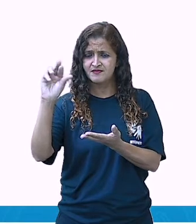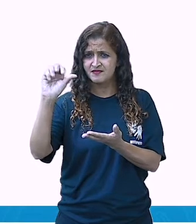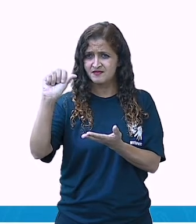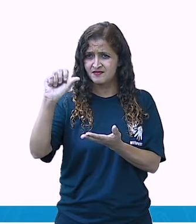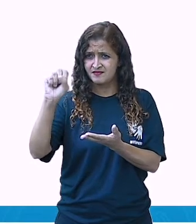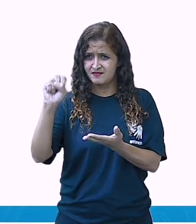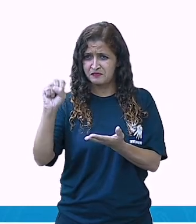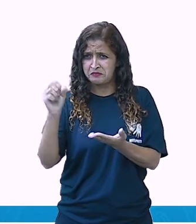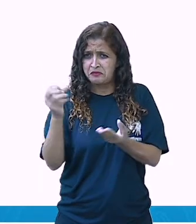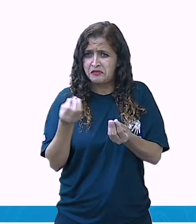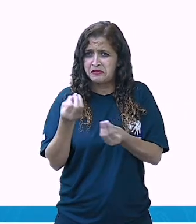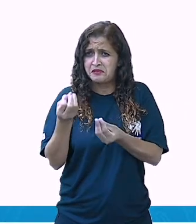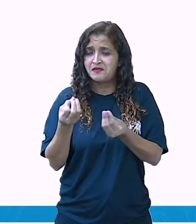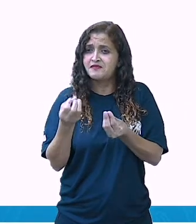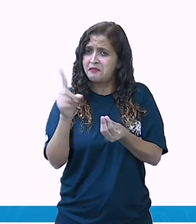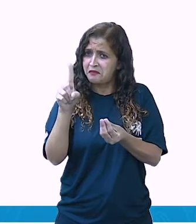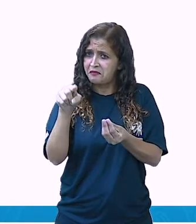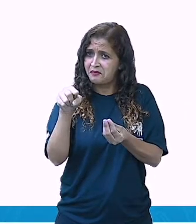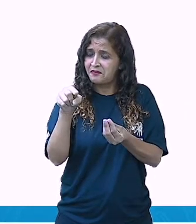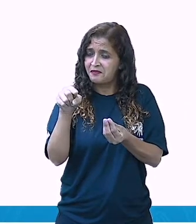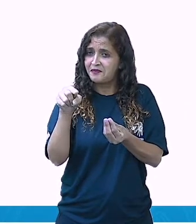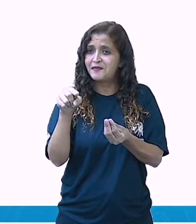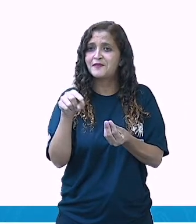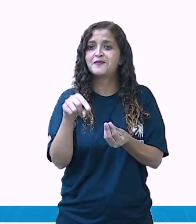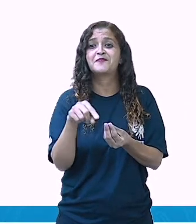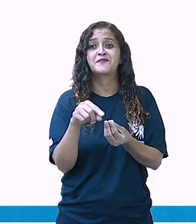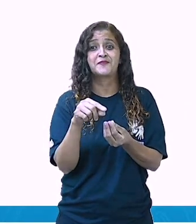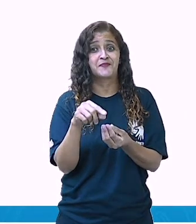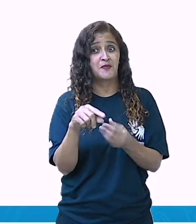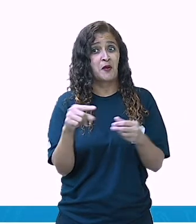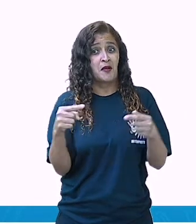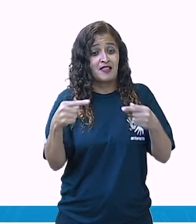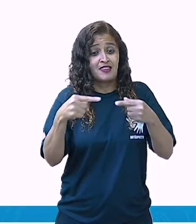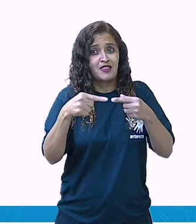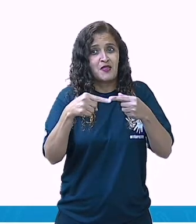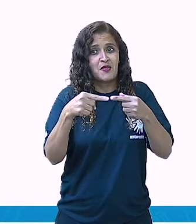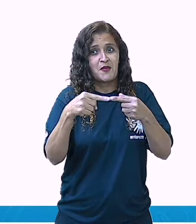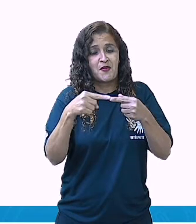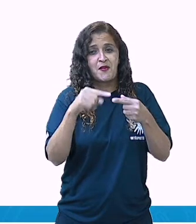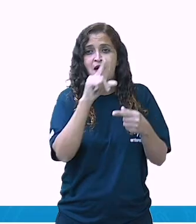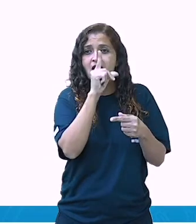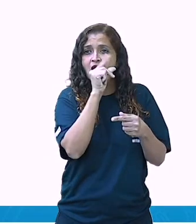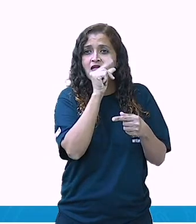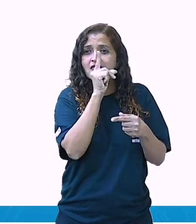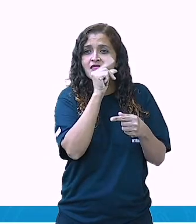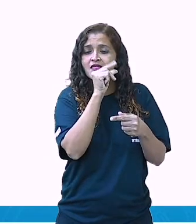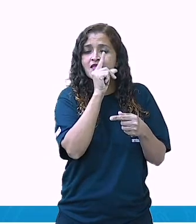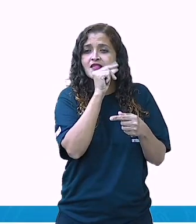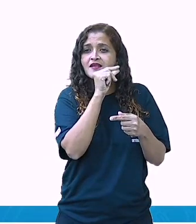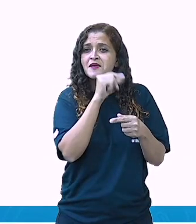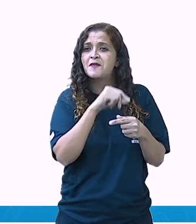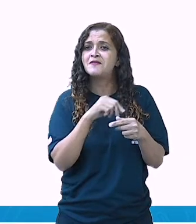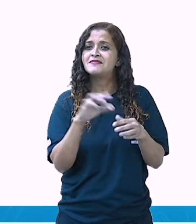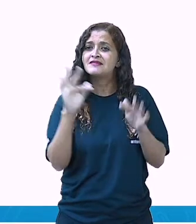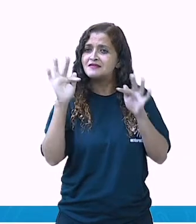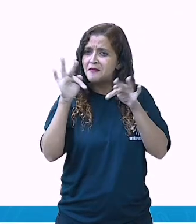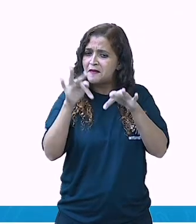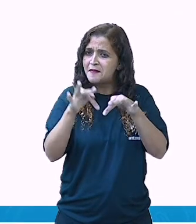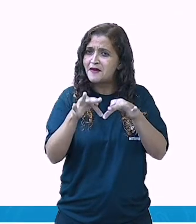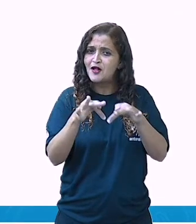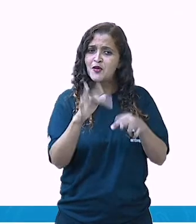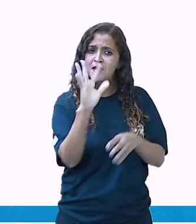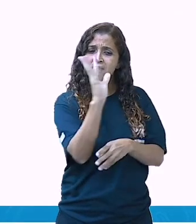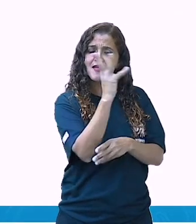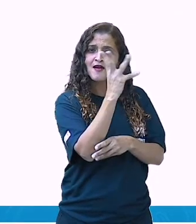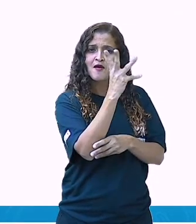Lavadeiras, professora? Sim, lavadeiras é uma espécie de pássaro muito comum em jardim. Elas